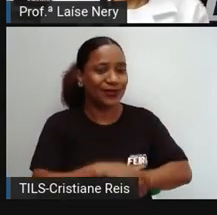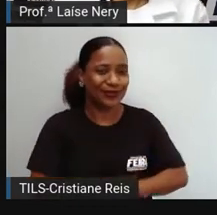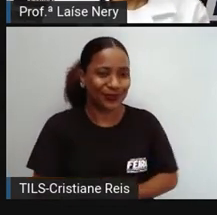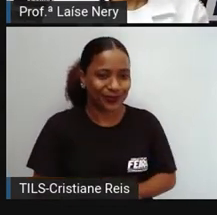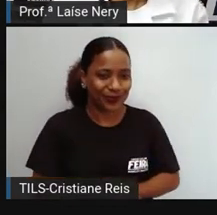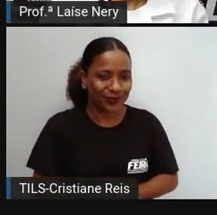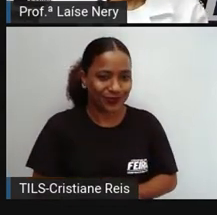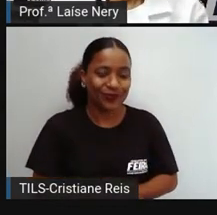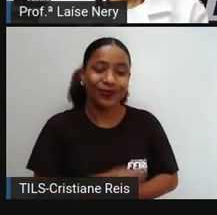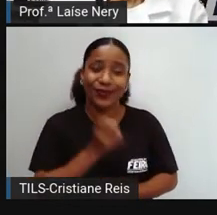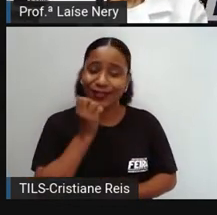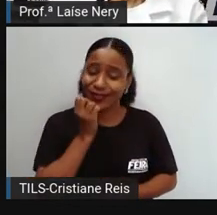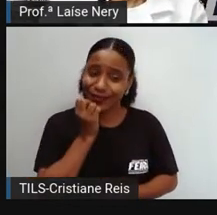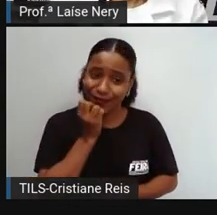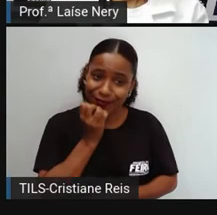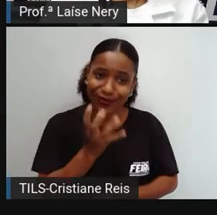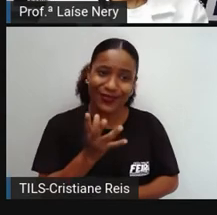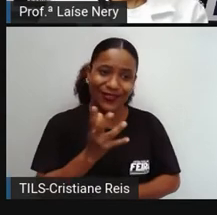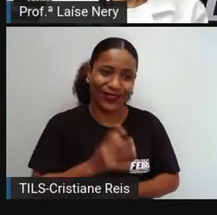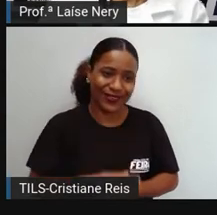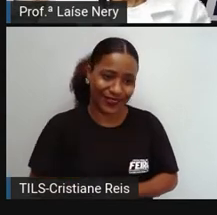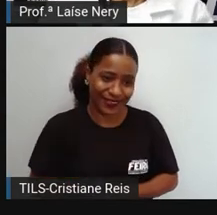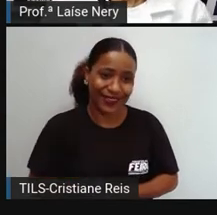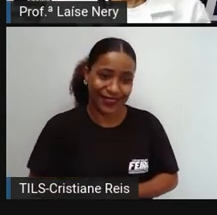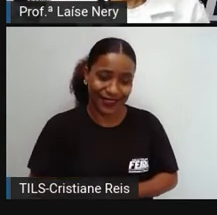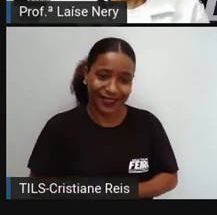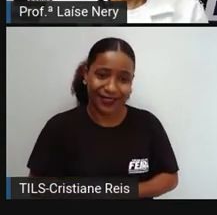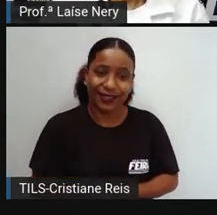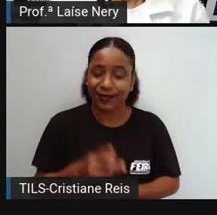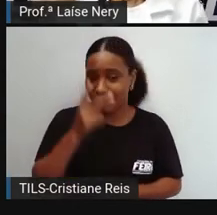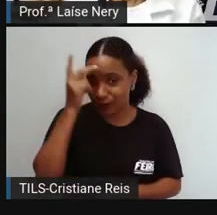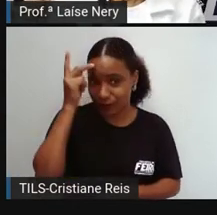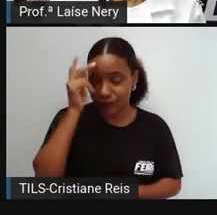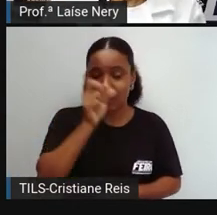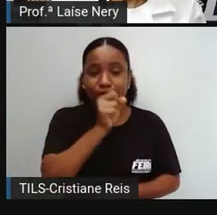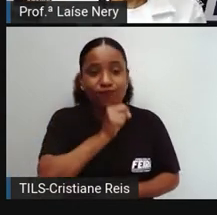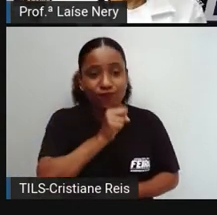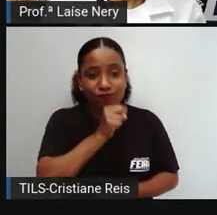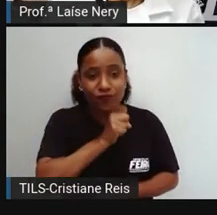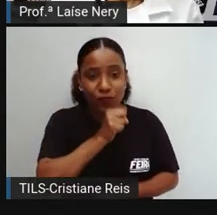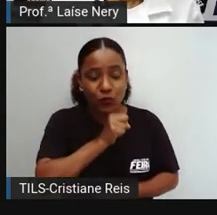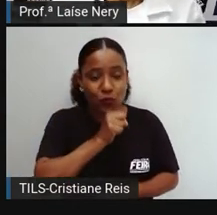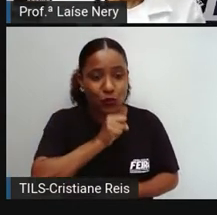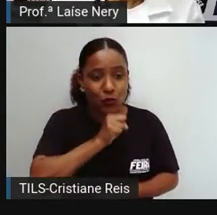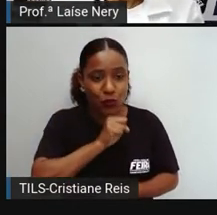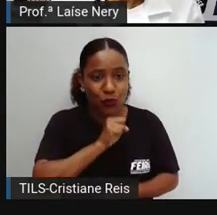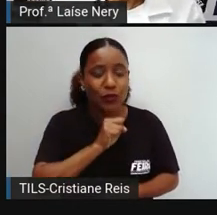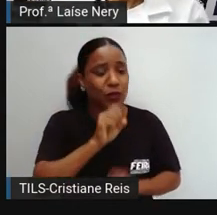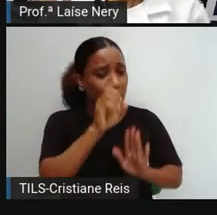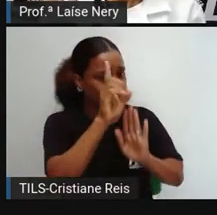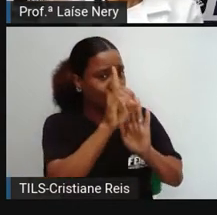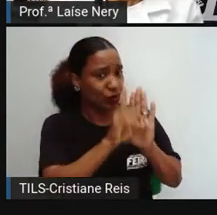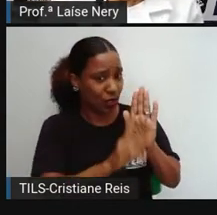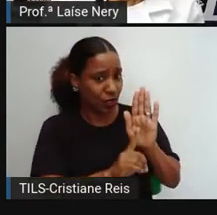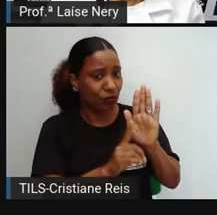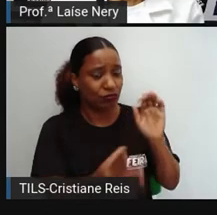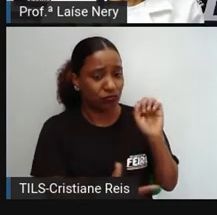isso é até bom e não deixa de ser idoso e ter os seus direitos assegurados.